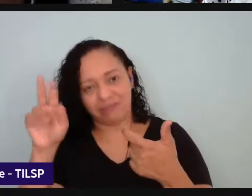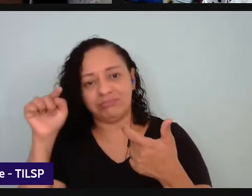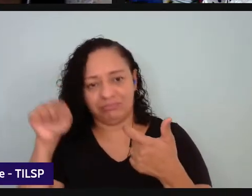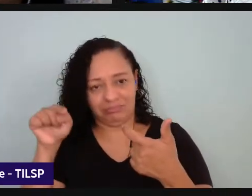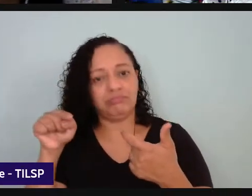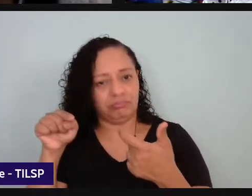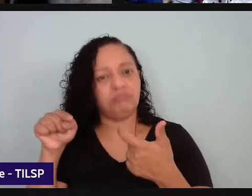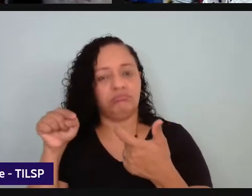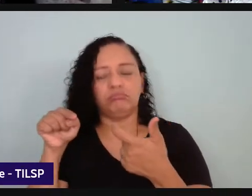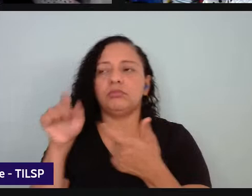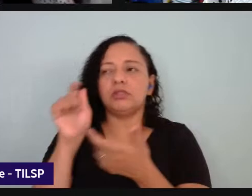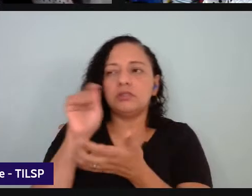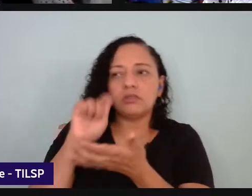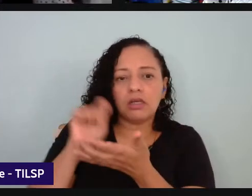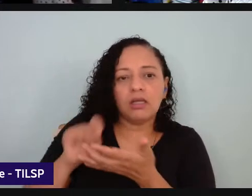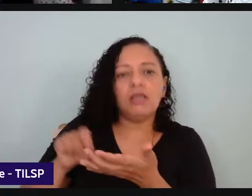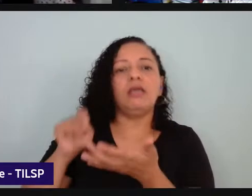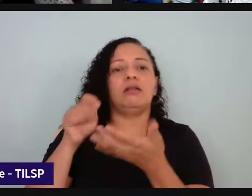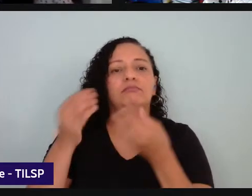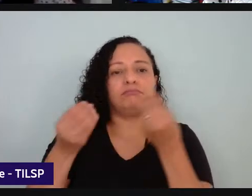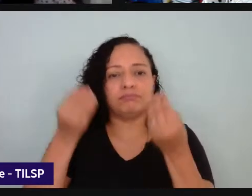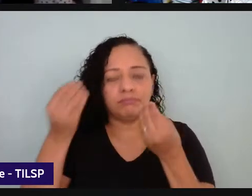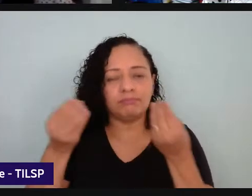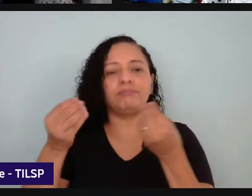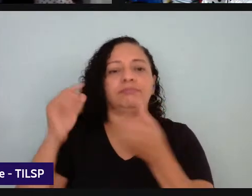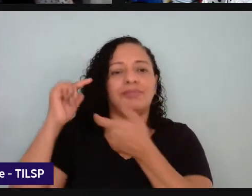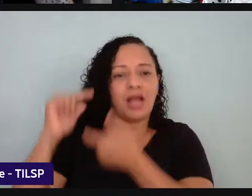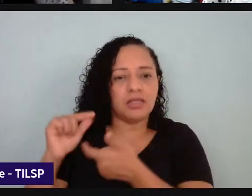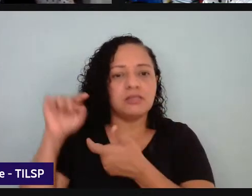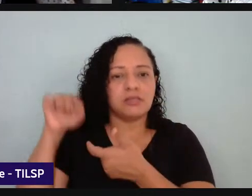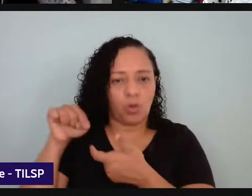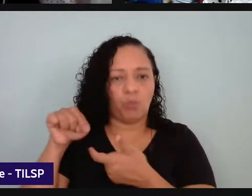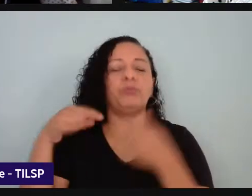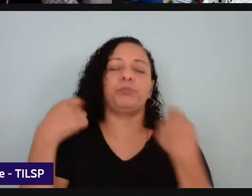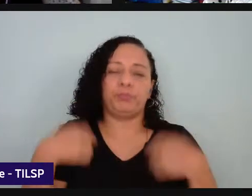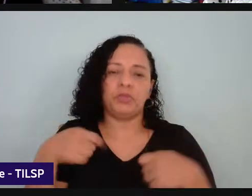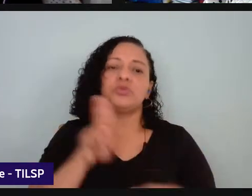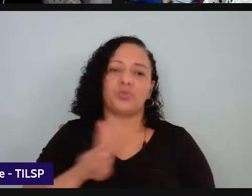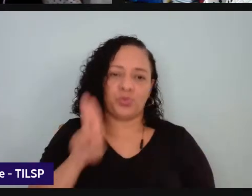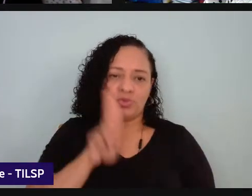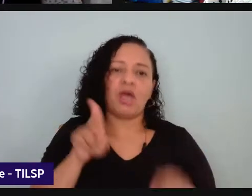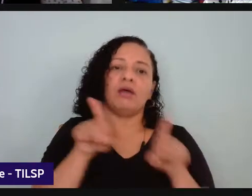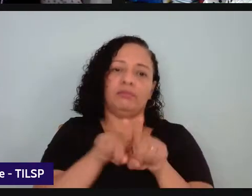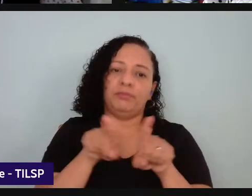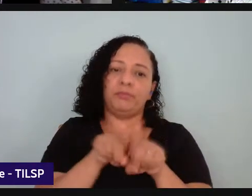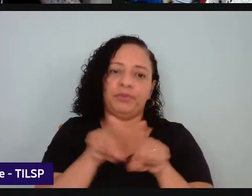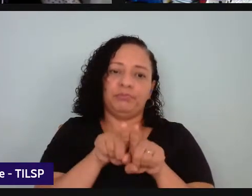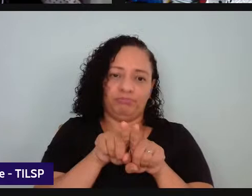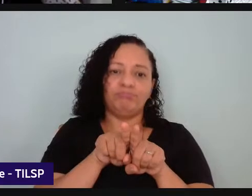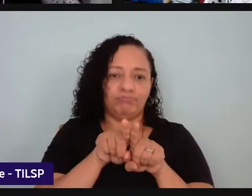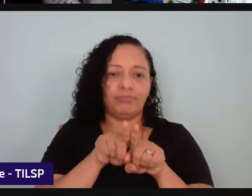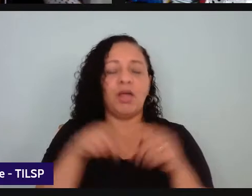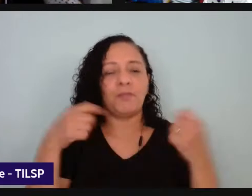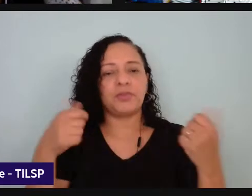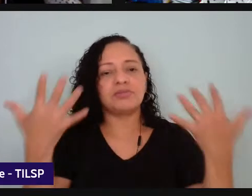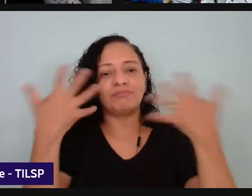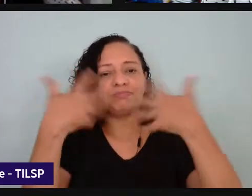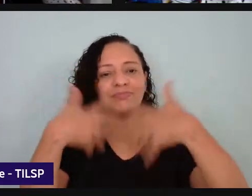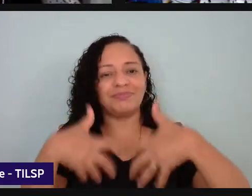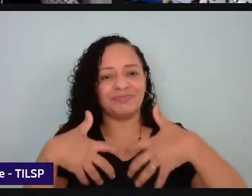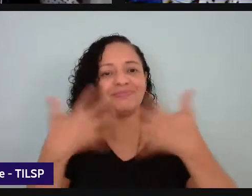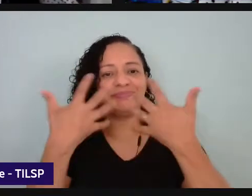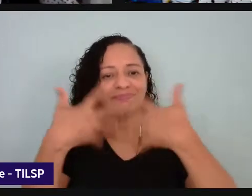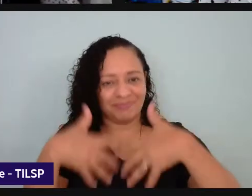isso está né está posto está prescrito então a gente precisa fazer uma inter-relação entre esses